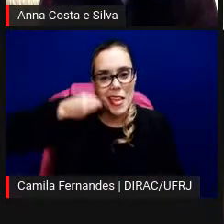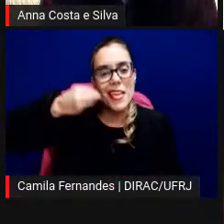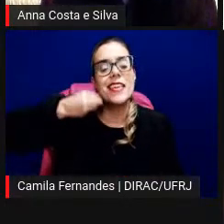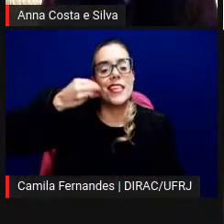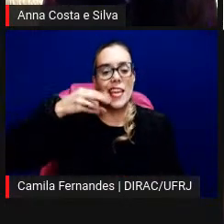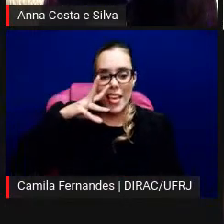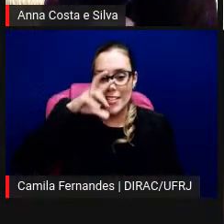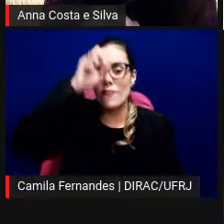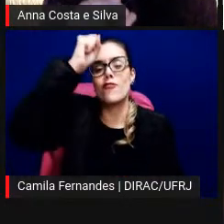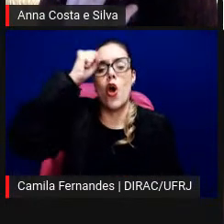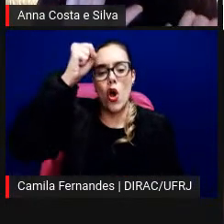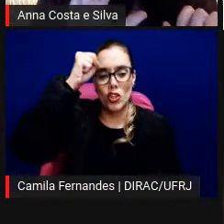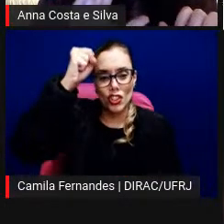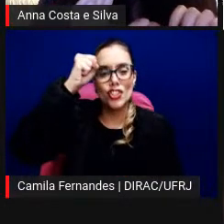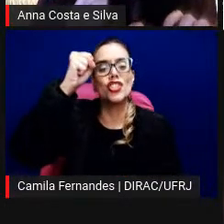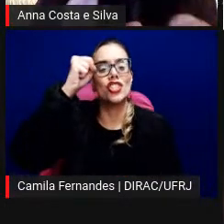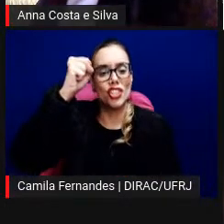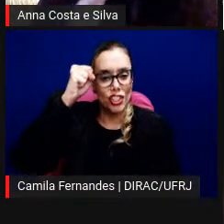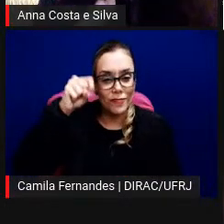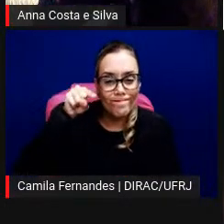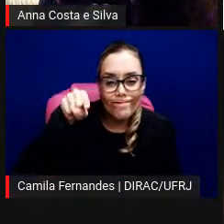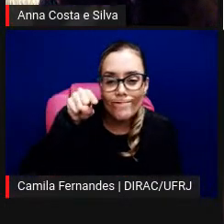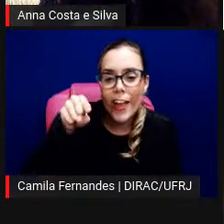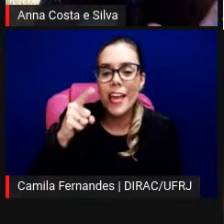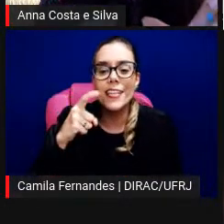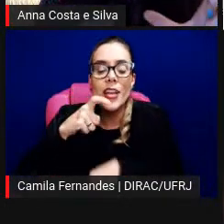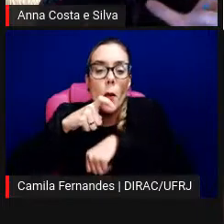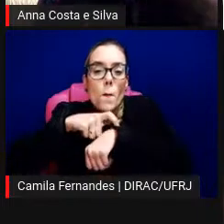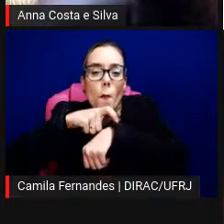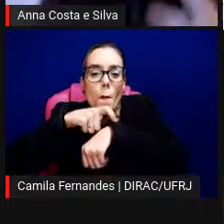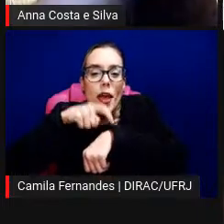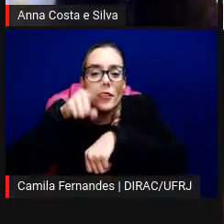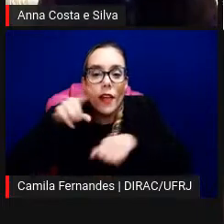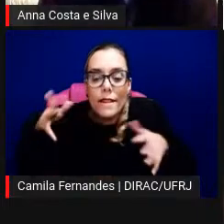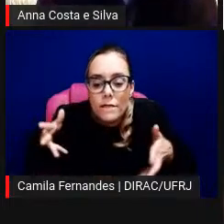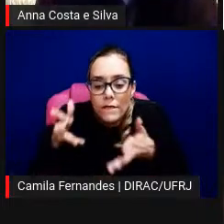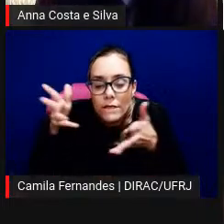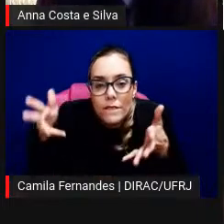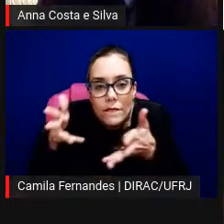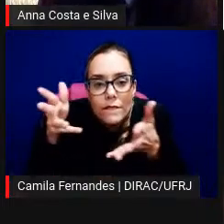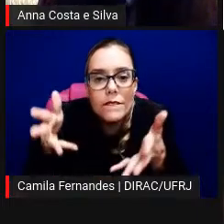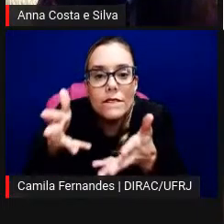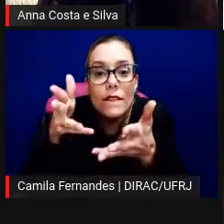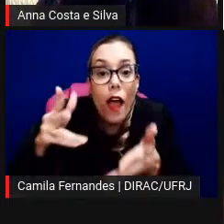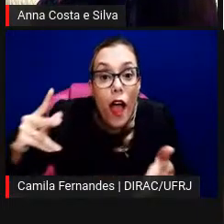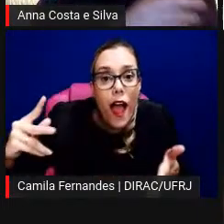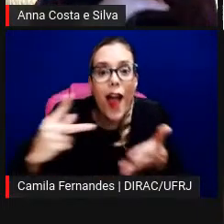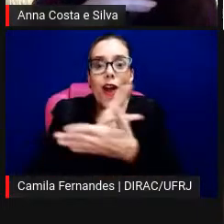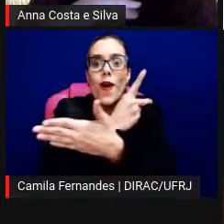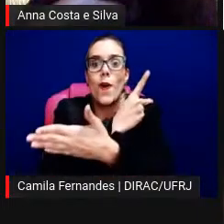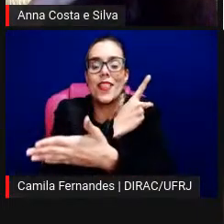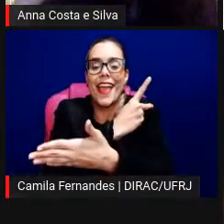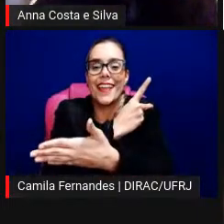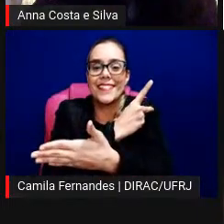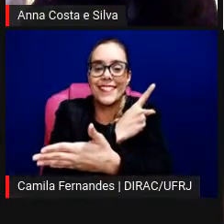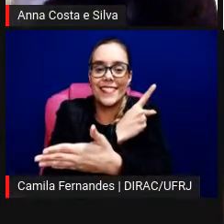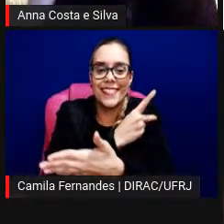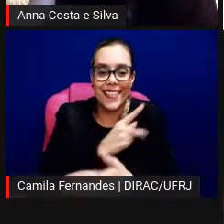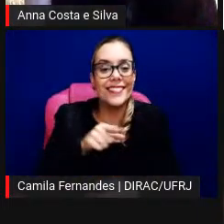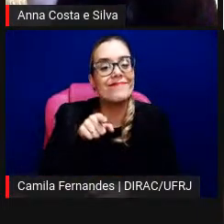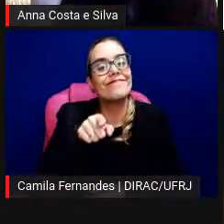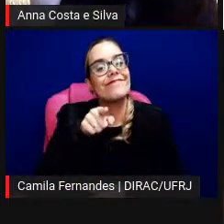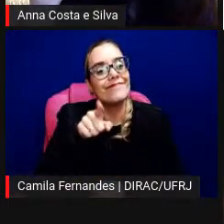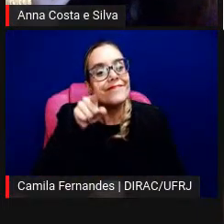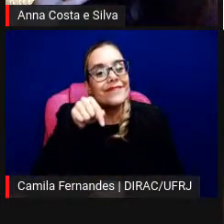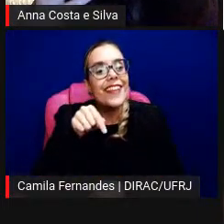do acaso, a partir desse primeiro empurrão para que alguma coisa acontecesse, tipo, essa